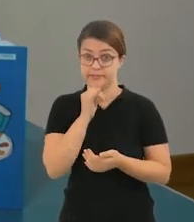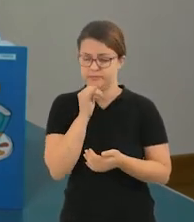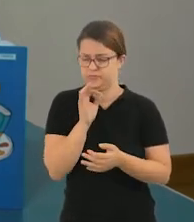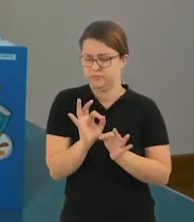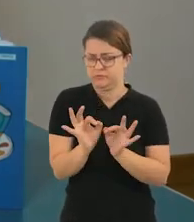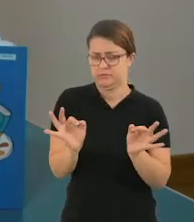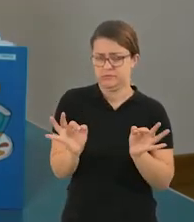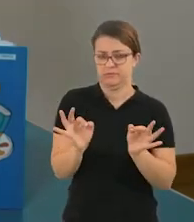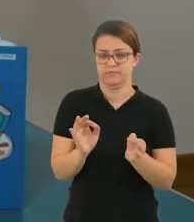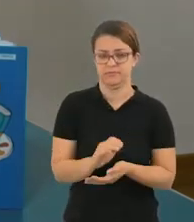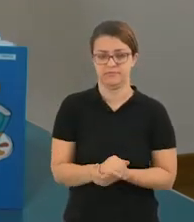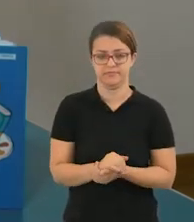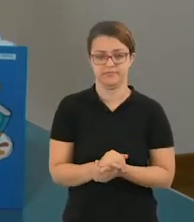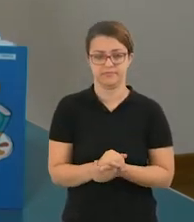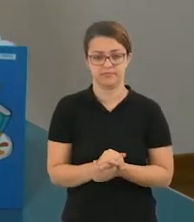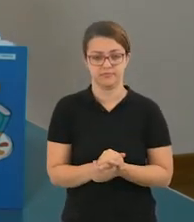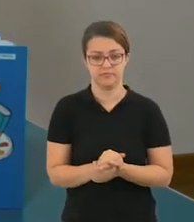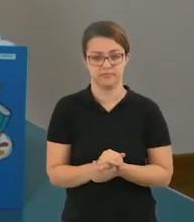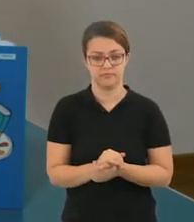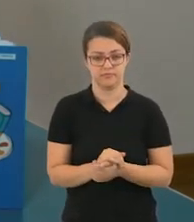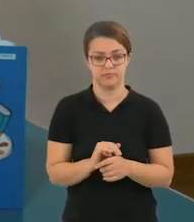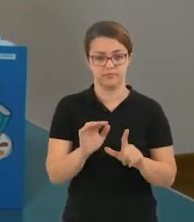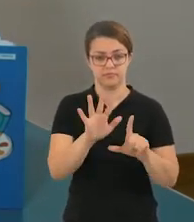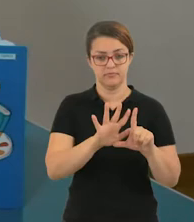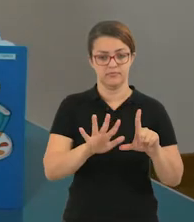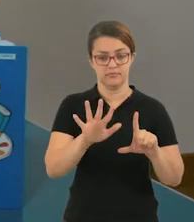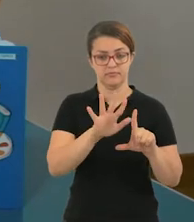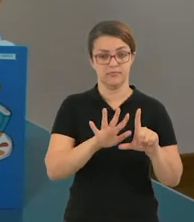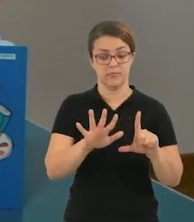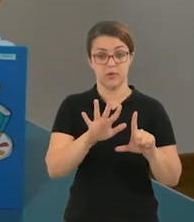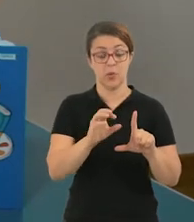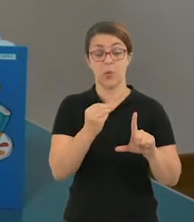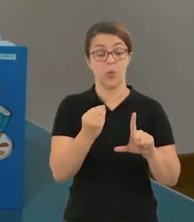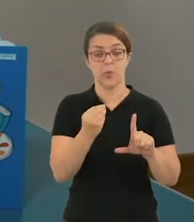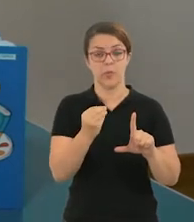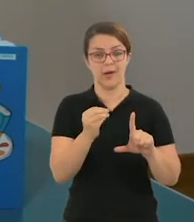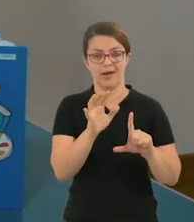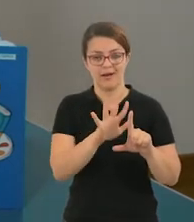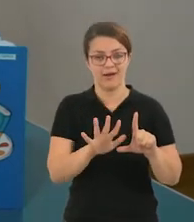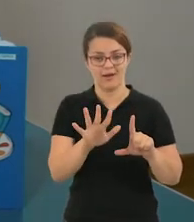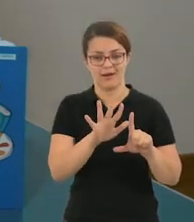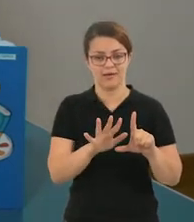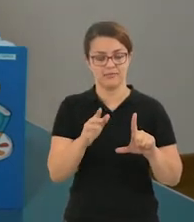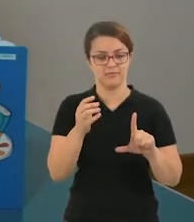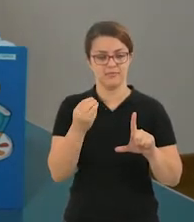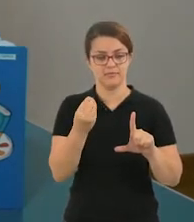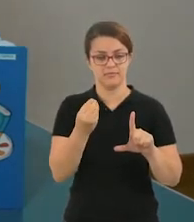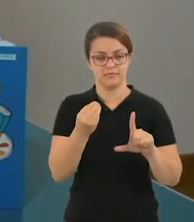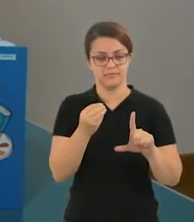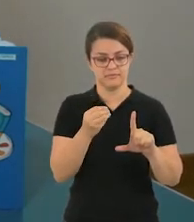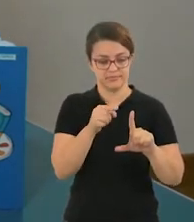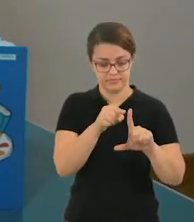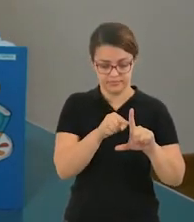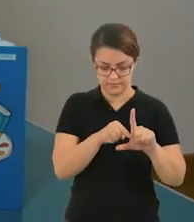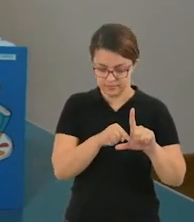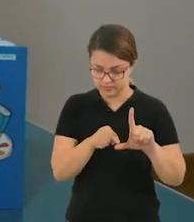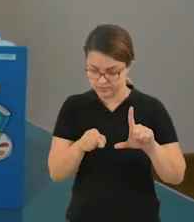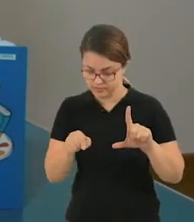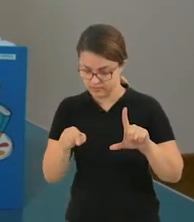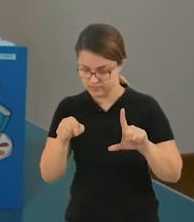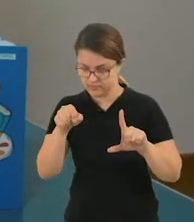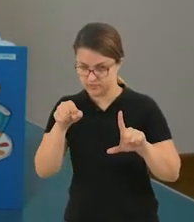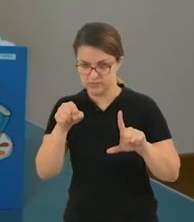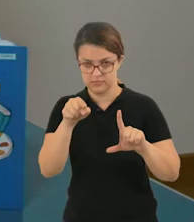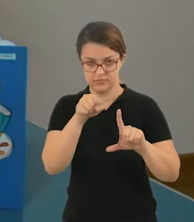fique muito simples, tudo bem? Então, eu trouxe a área. Para calcular a área, vocês irão, imaginando que essa forma